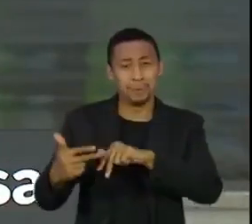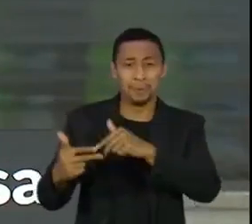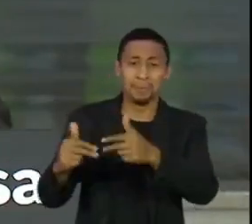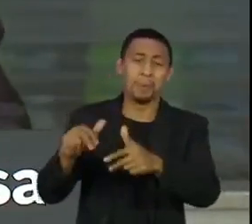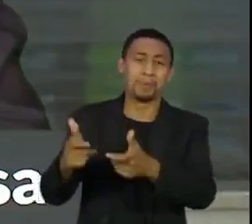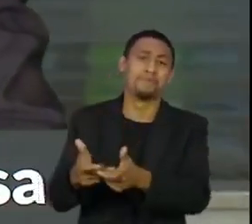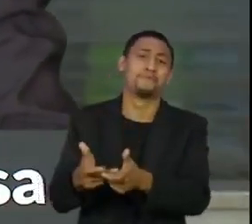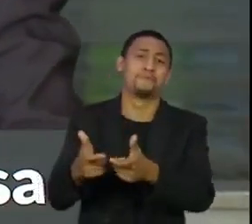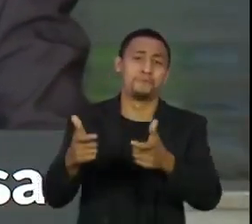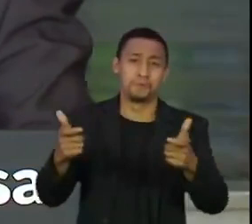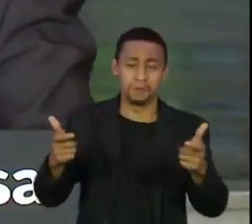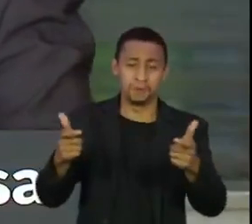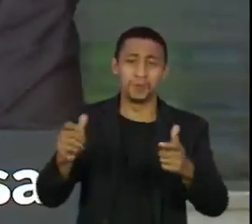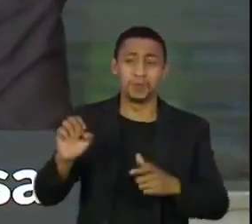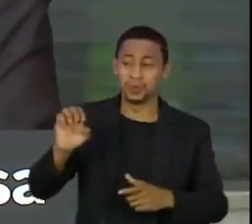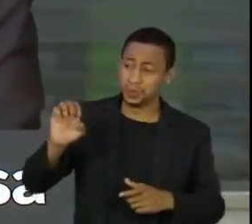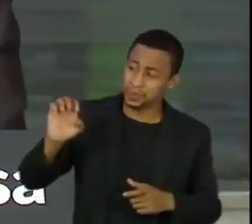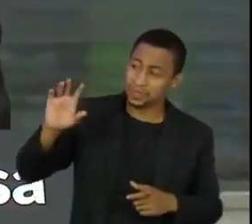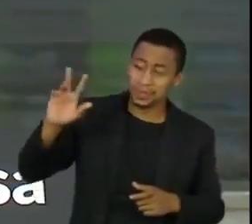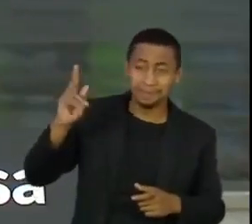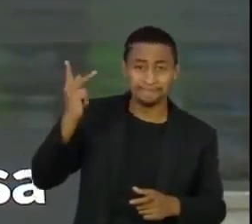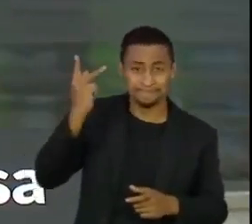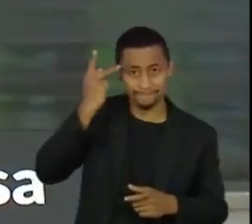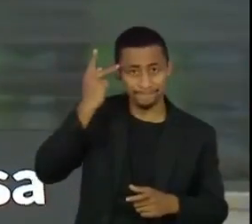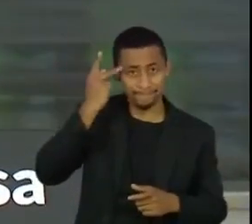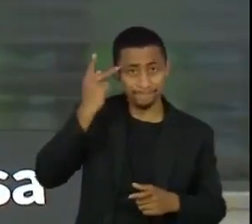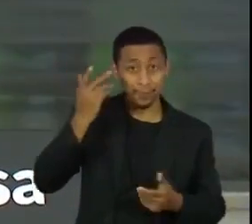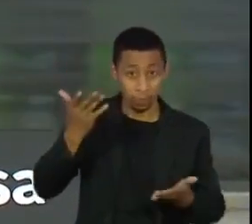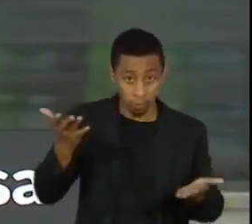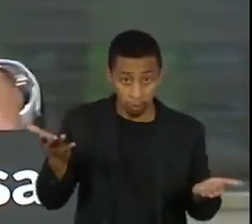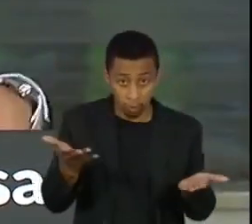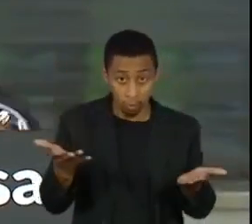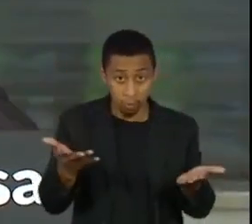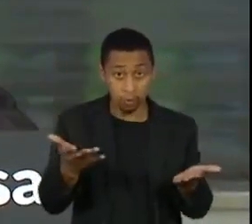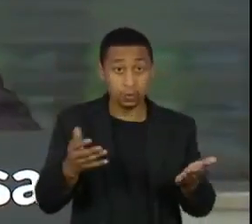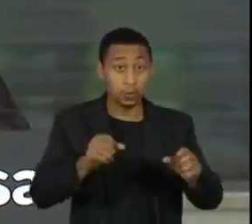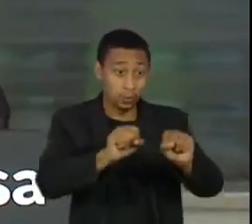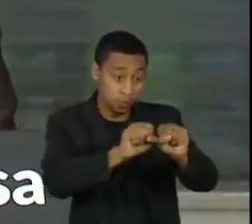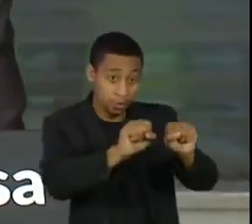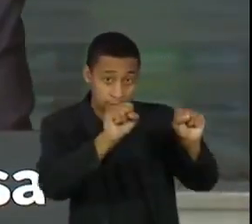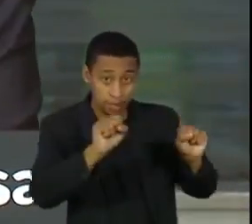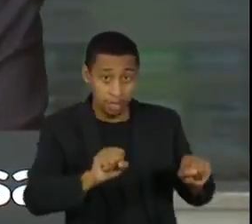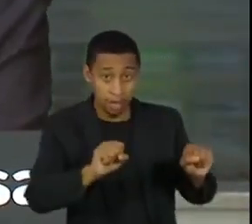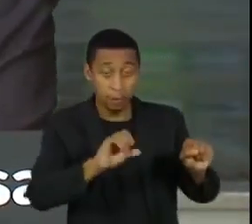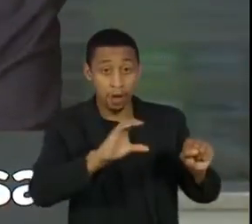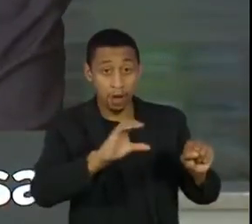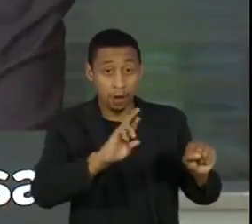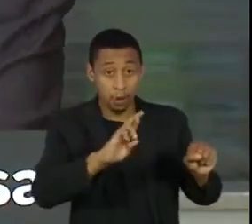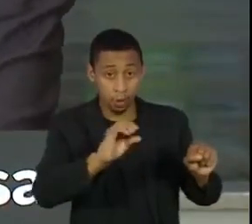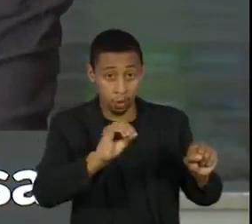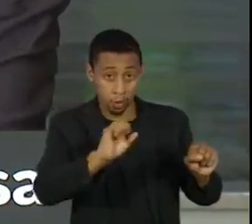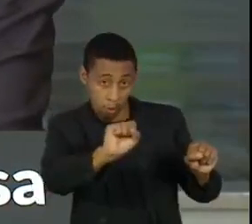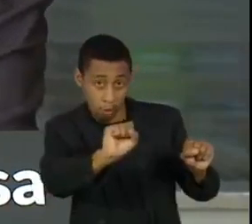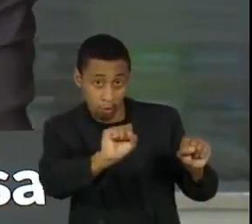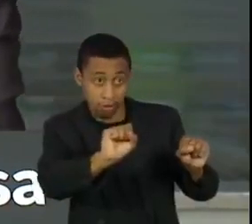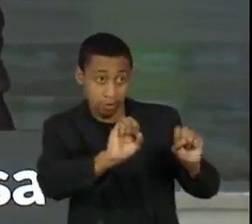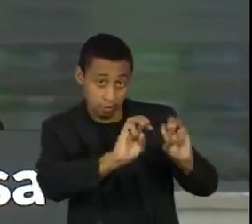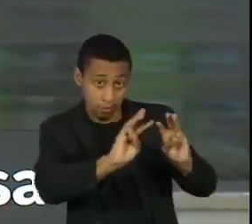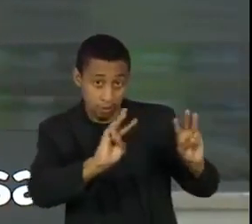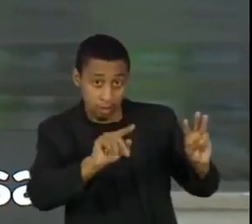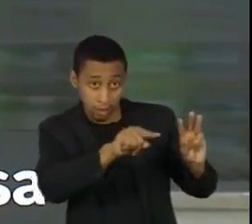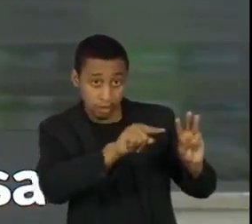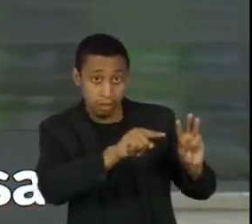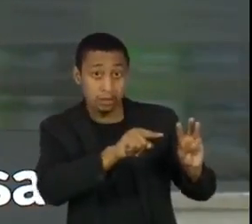Hoje, temos na central regulatória do CROSS, 1.065 pacientes aguardando a